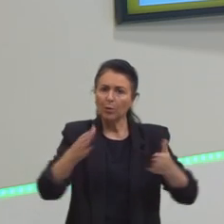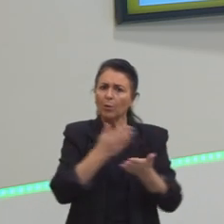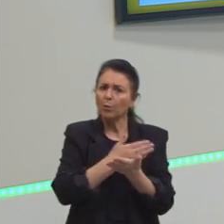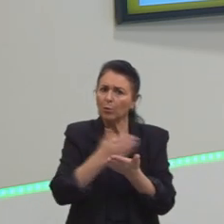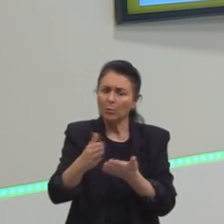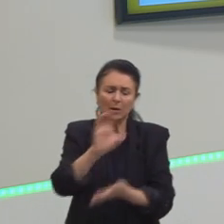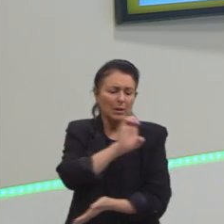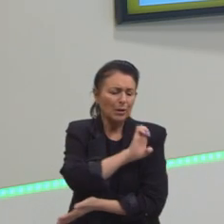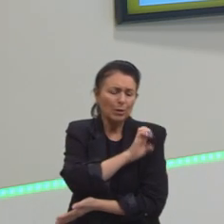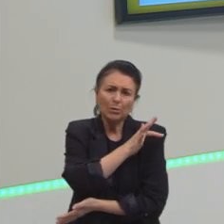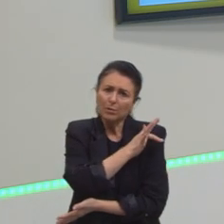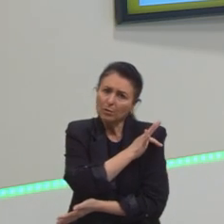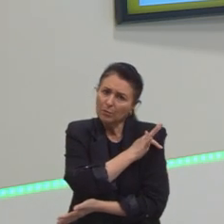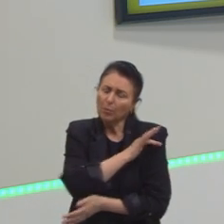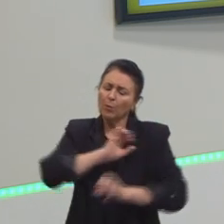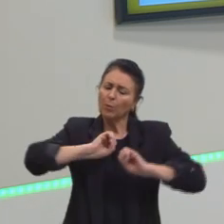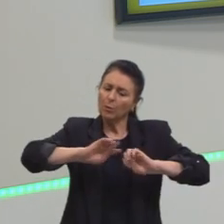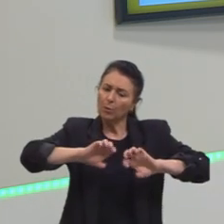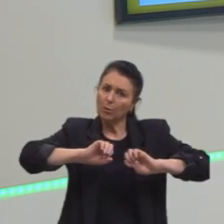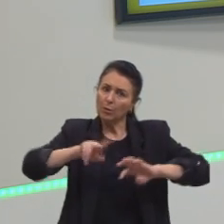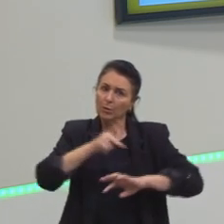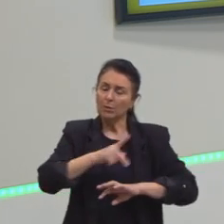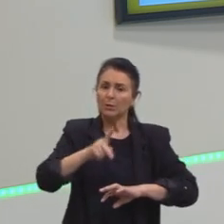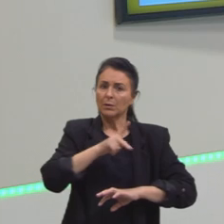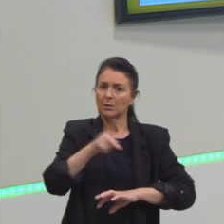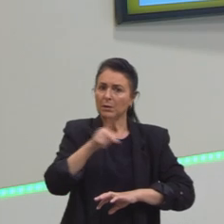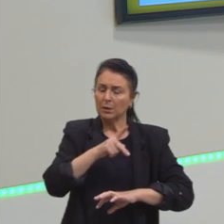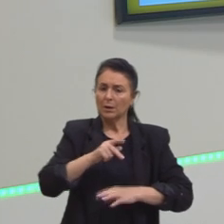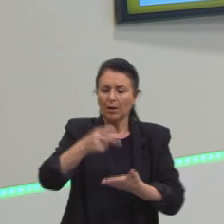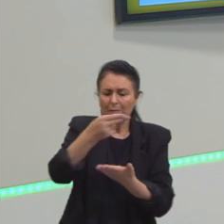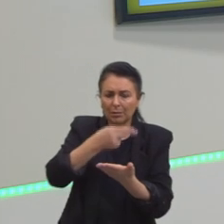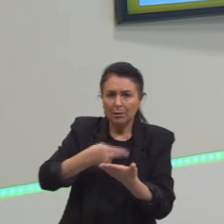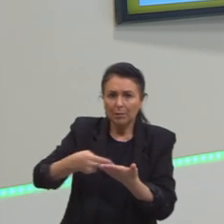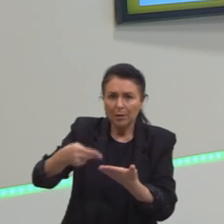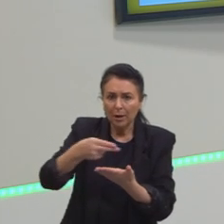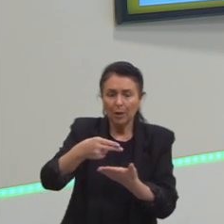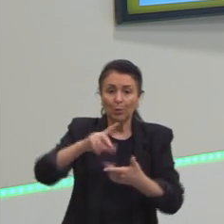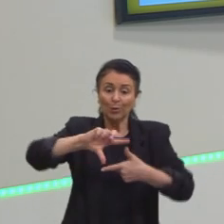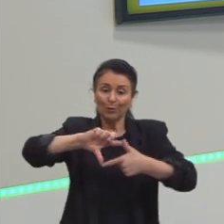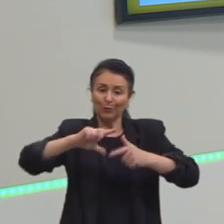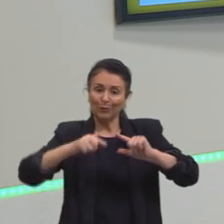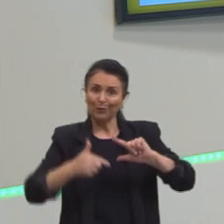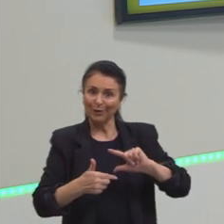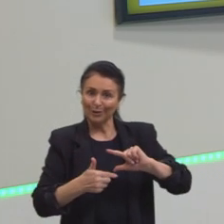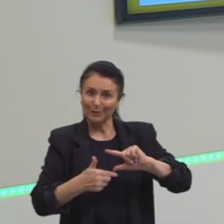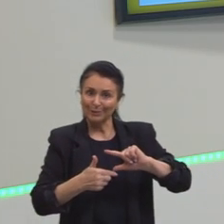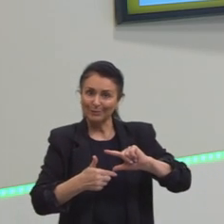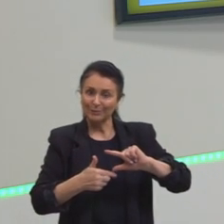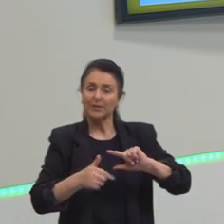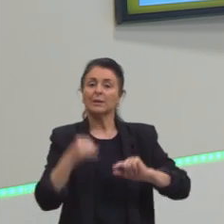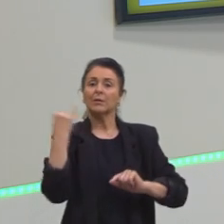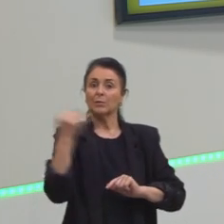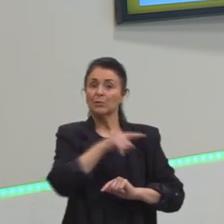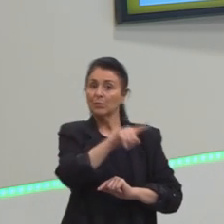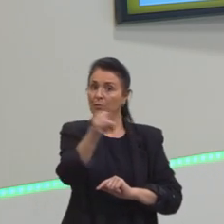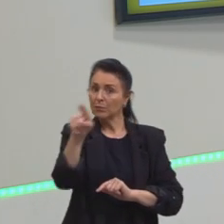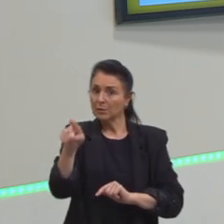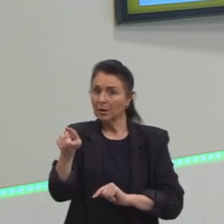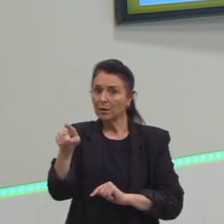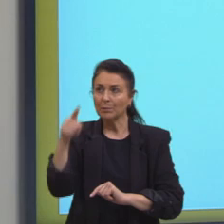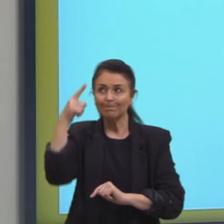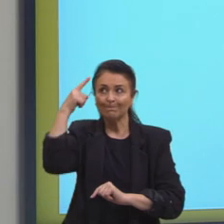fundamental a trabalhar linhas, retas, desenhos e formas. Então, é importante que vocês construam